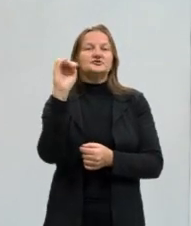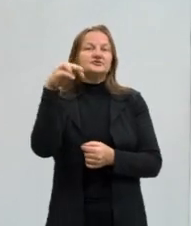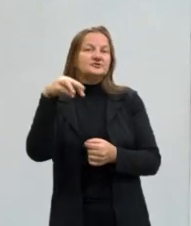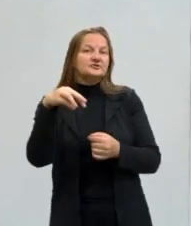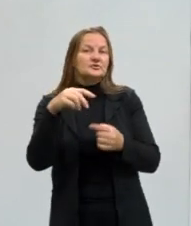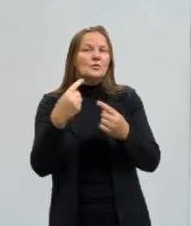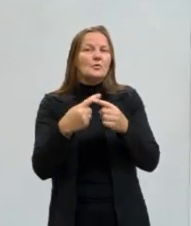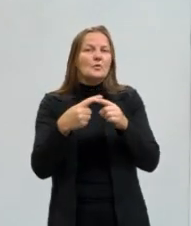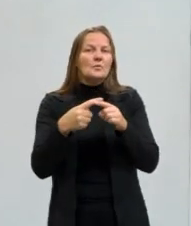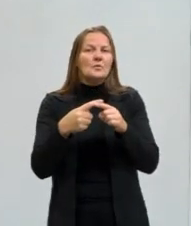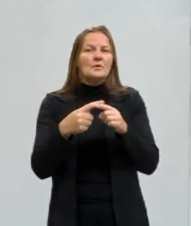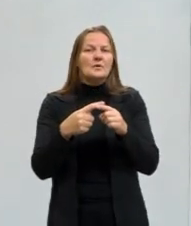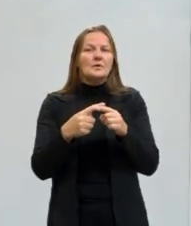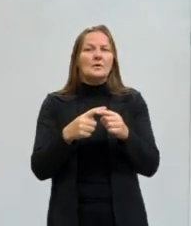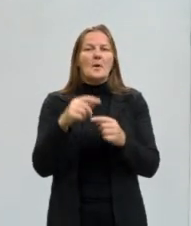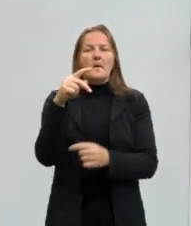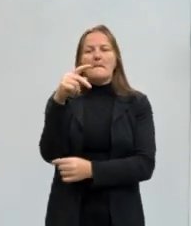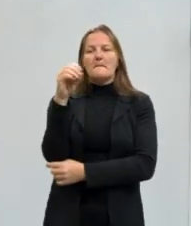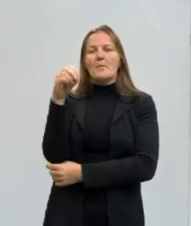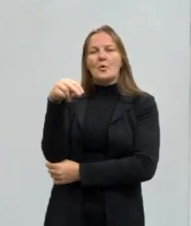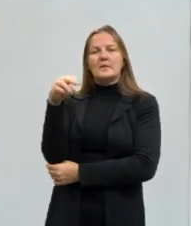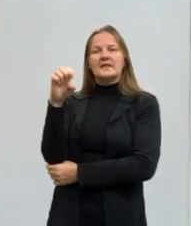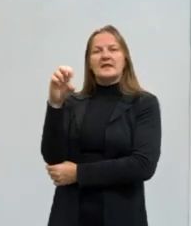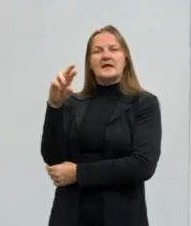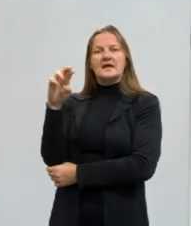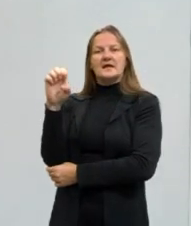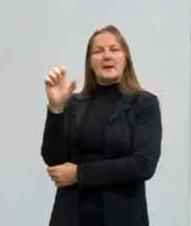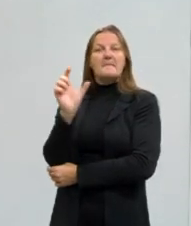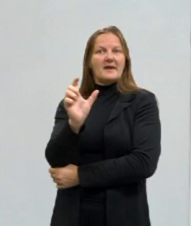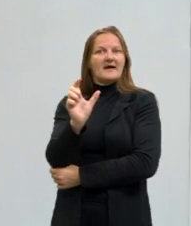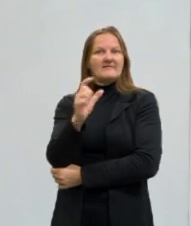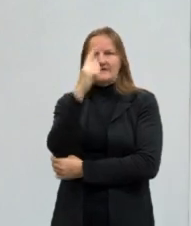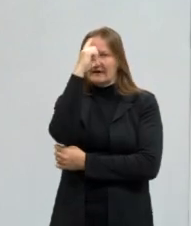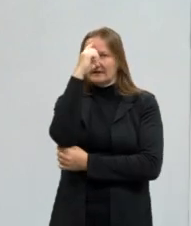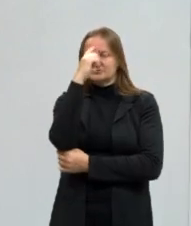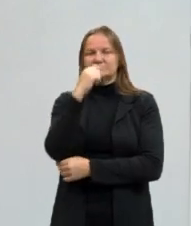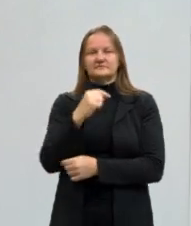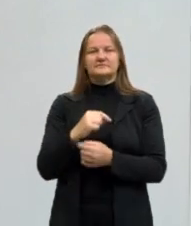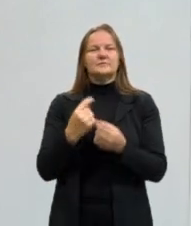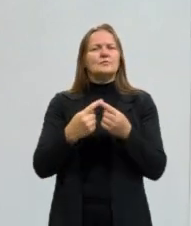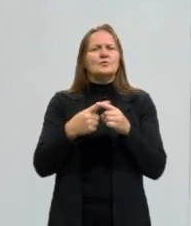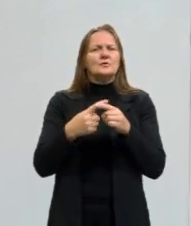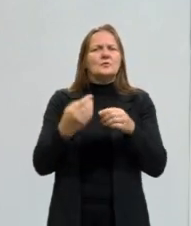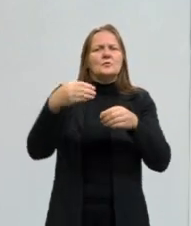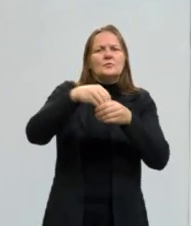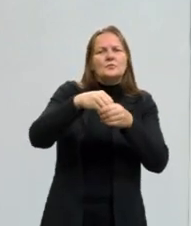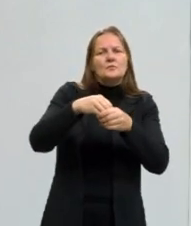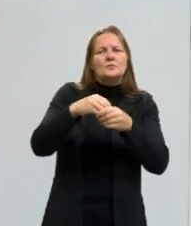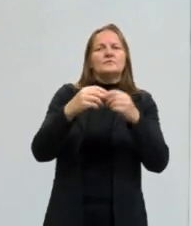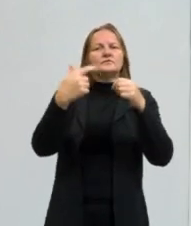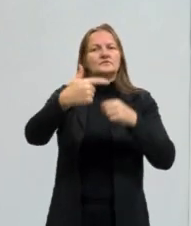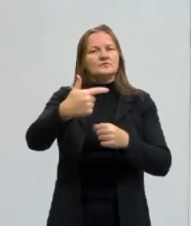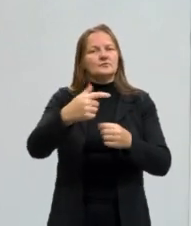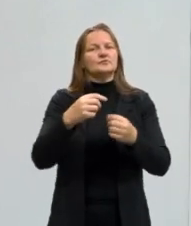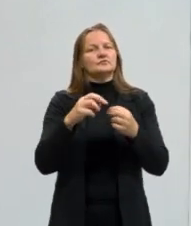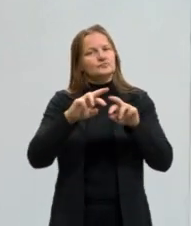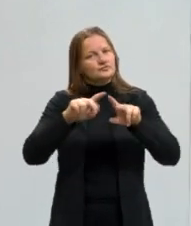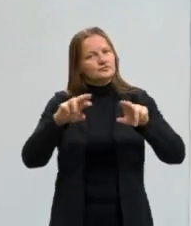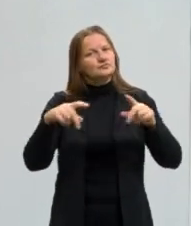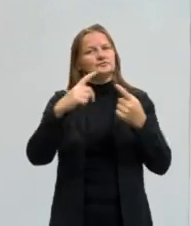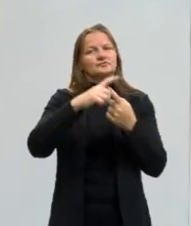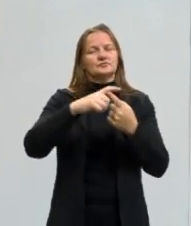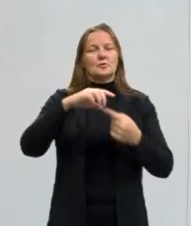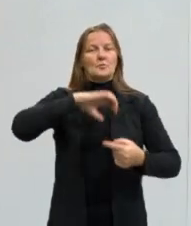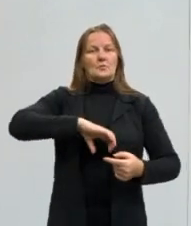ponere. então acaba pertencendo à segunda conjugação. Na língua portuguesa,